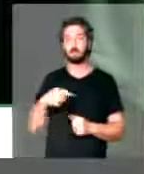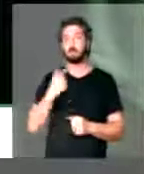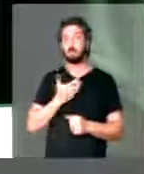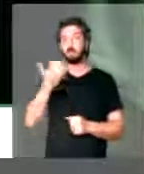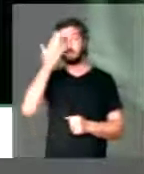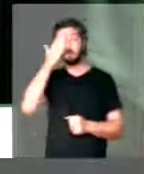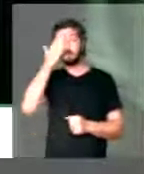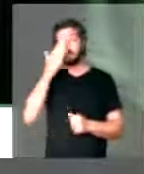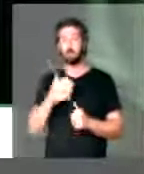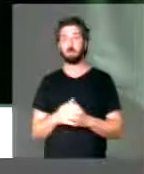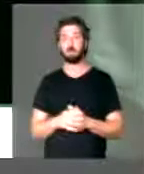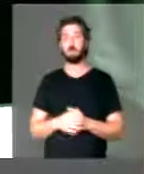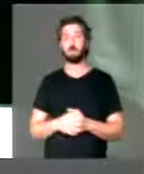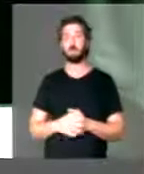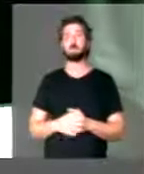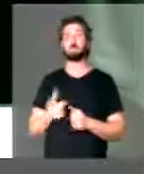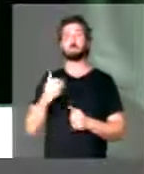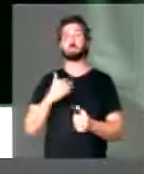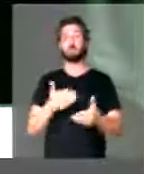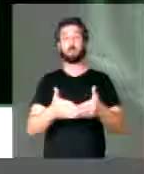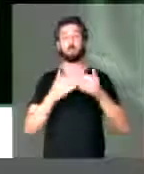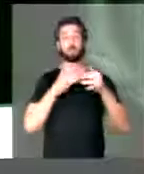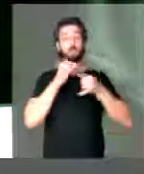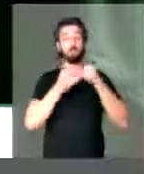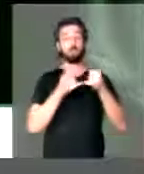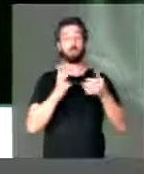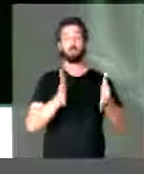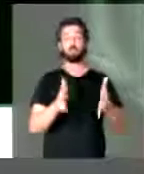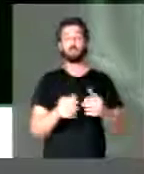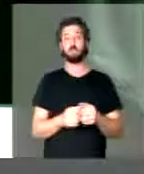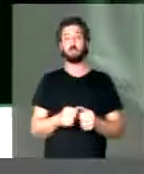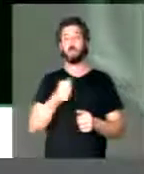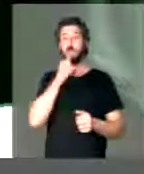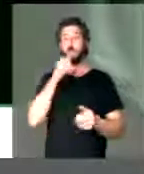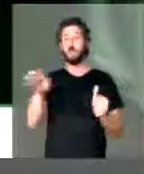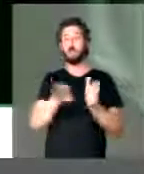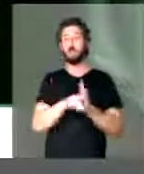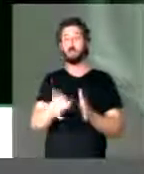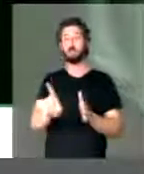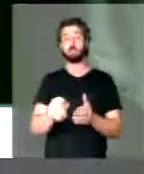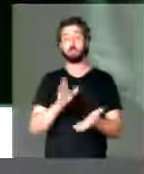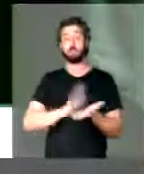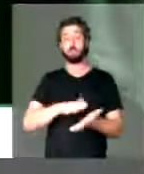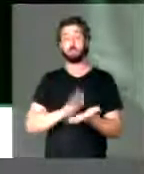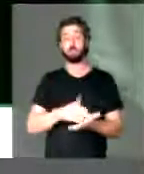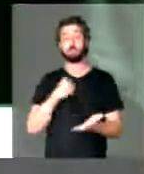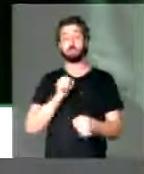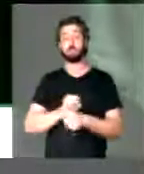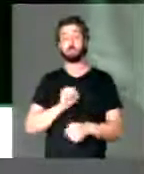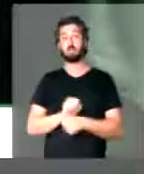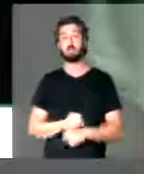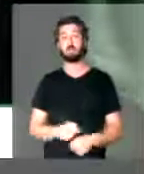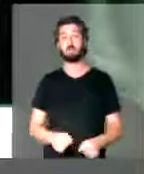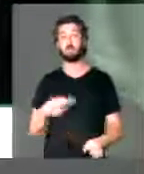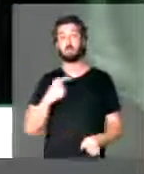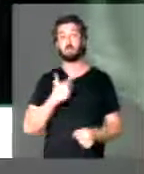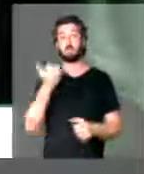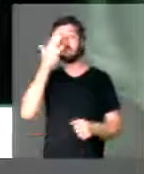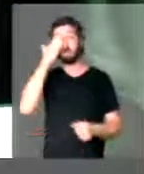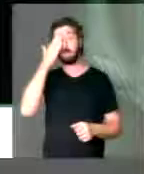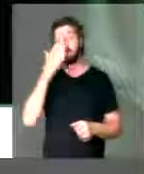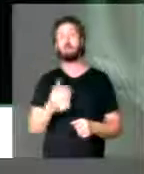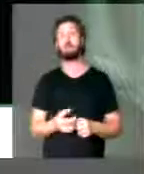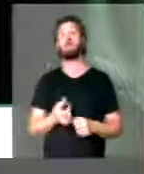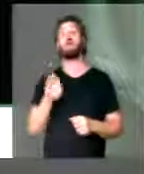queremos saber, eu dei entrada no pedido de informação que ainda não me chegou às minhas mãos, nós queremos saber